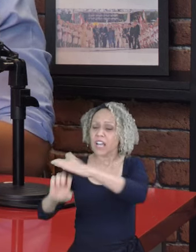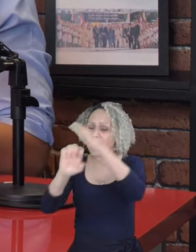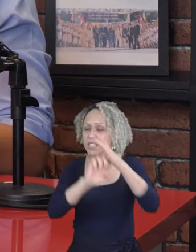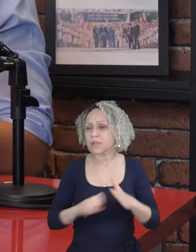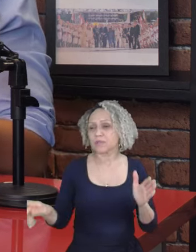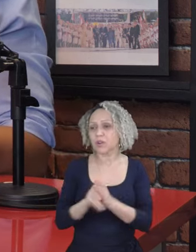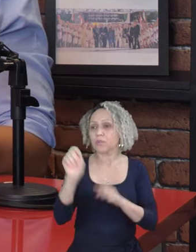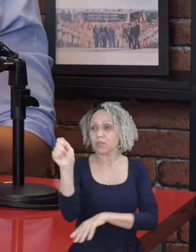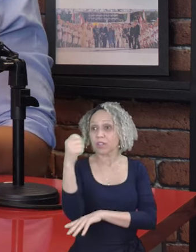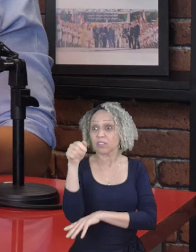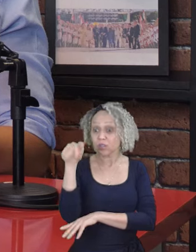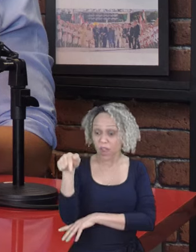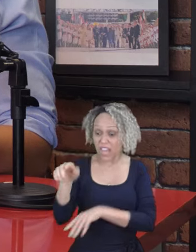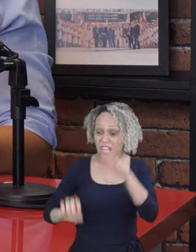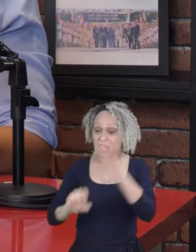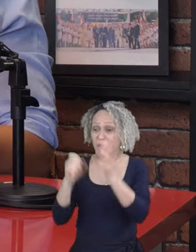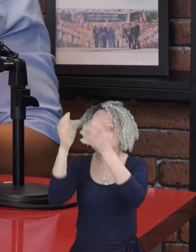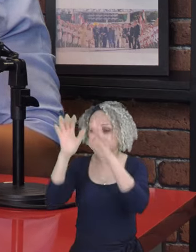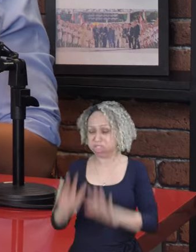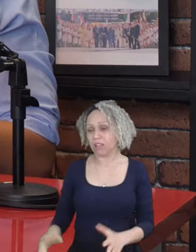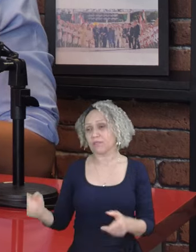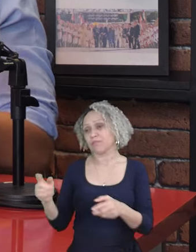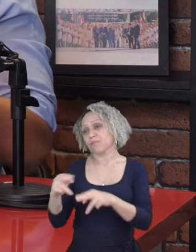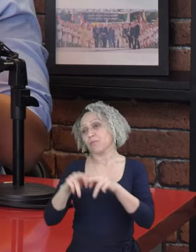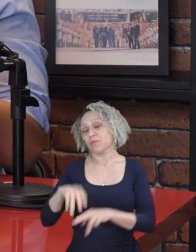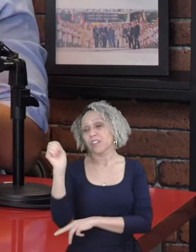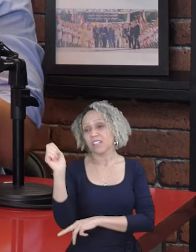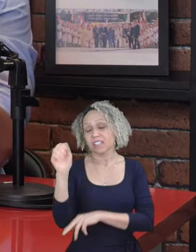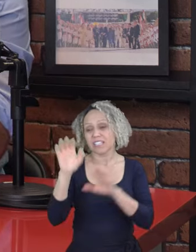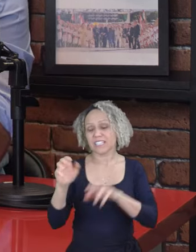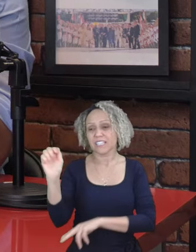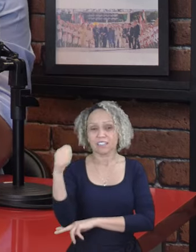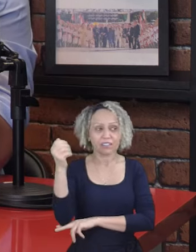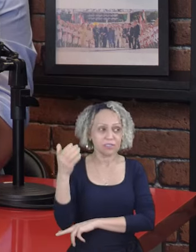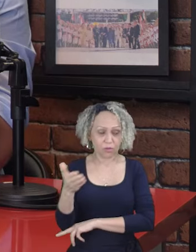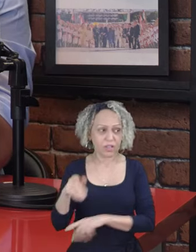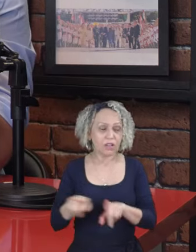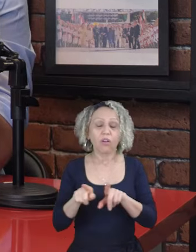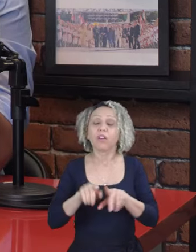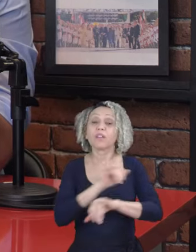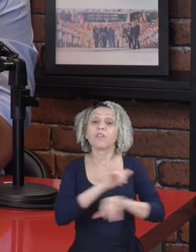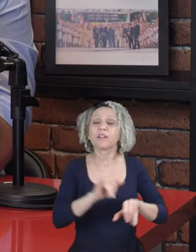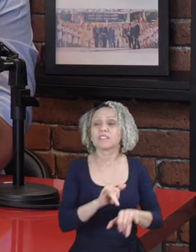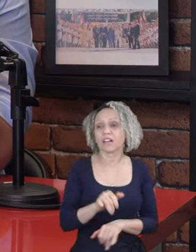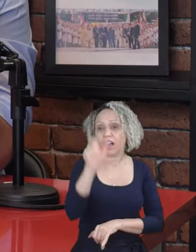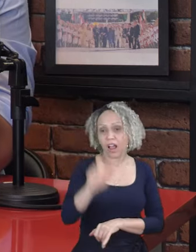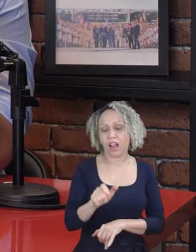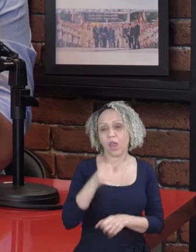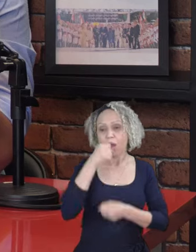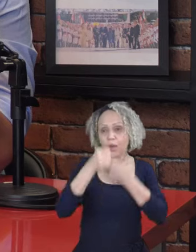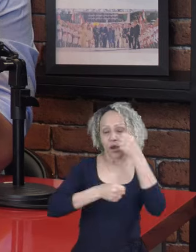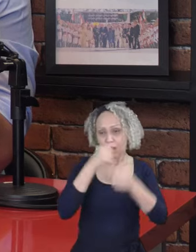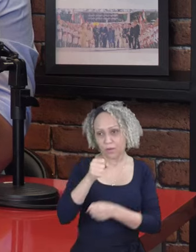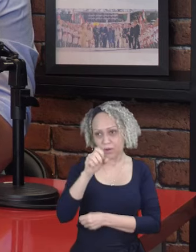grandes empresas no Rio Grande do Sul afetadas pelas enchentes. Quem traz mais informações sobre o assunto é a repórter da